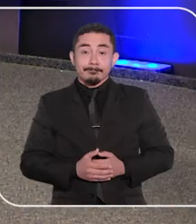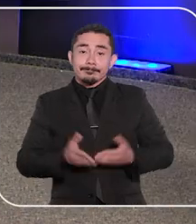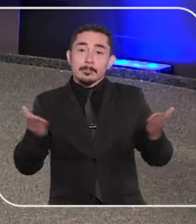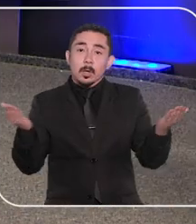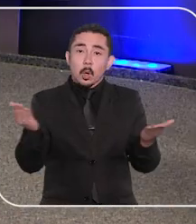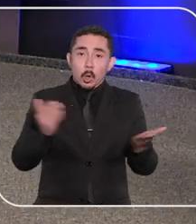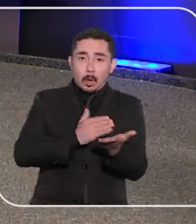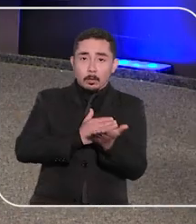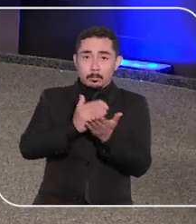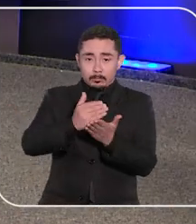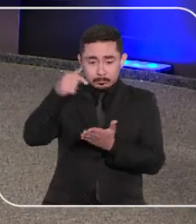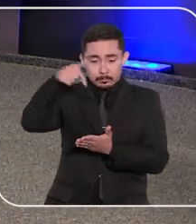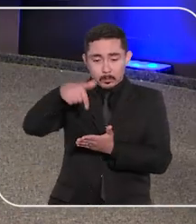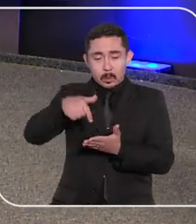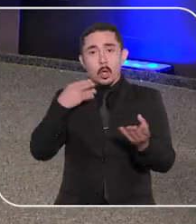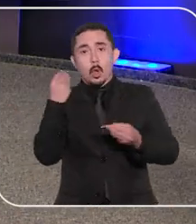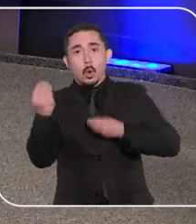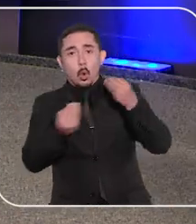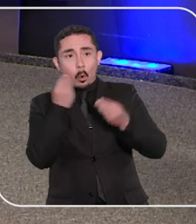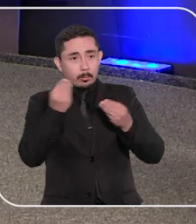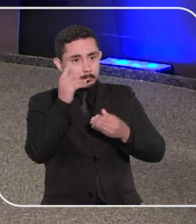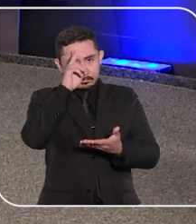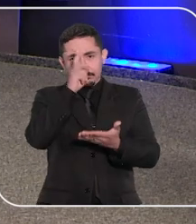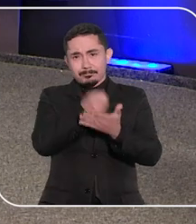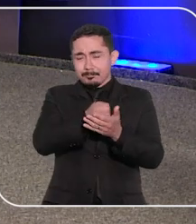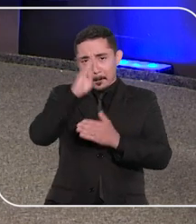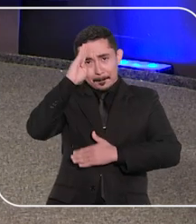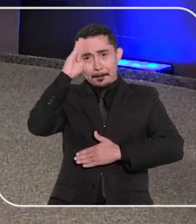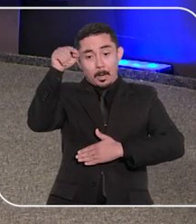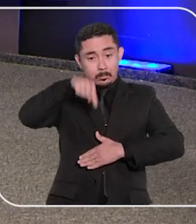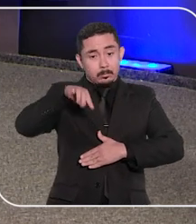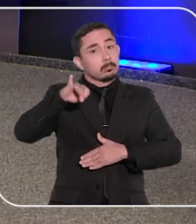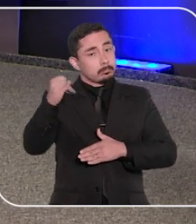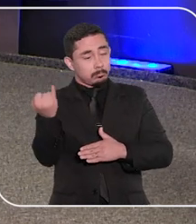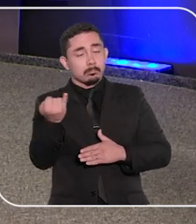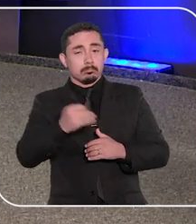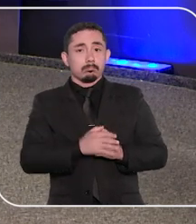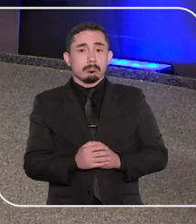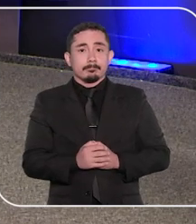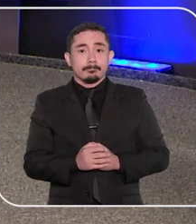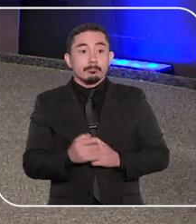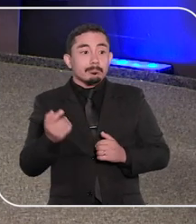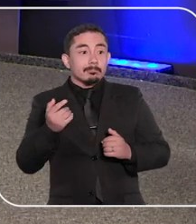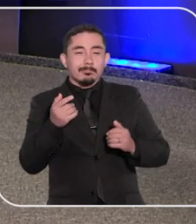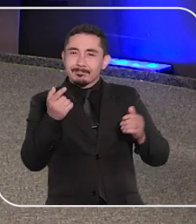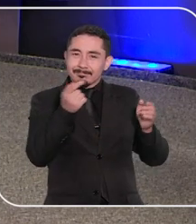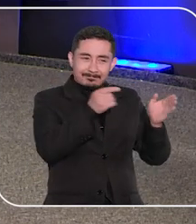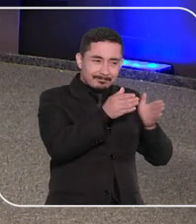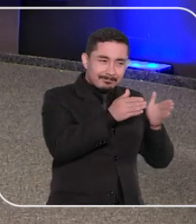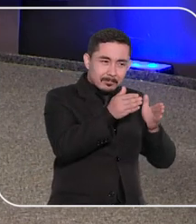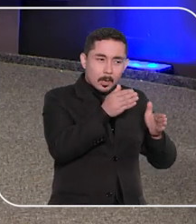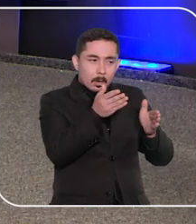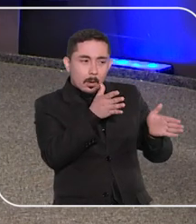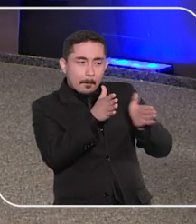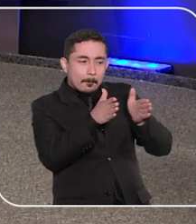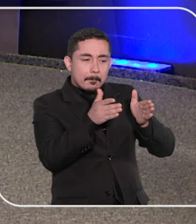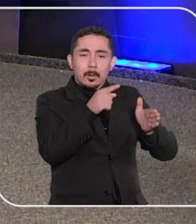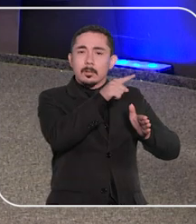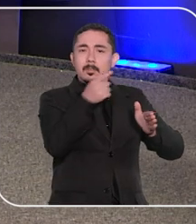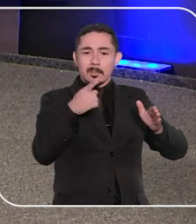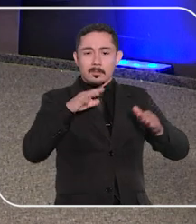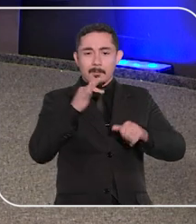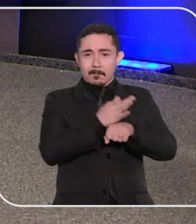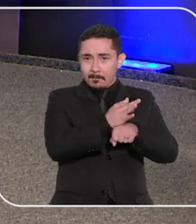E a gente começa este programa com as principais decisões do Superior Tribunal de Justiça no plantão judiciário